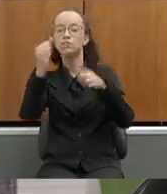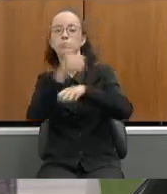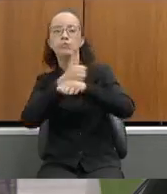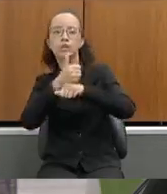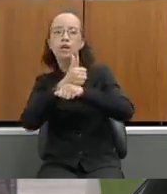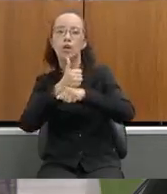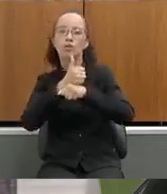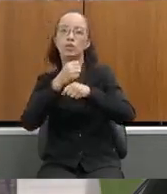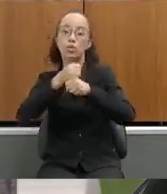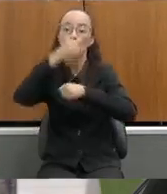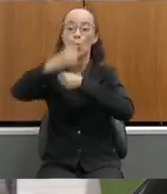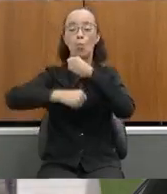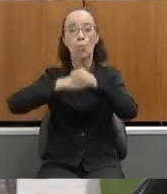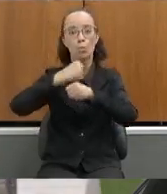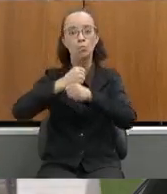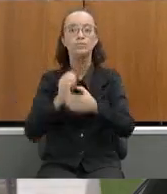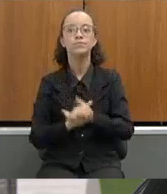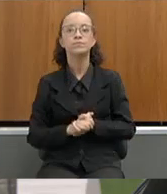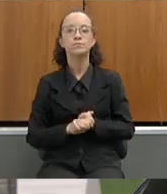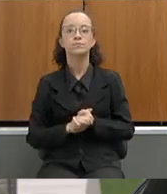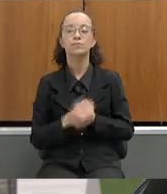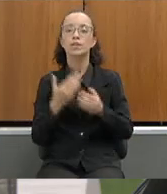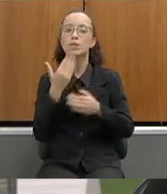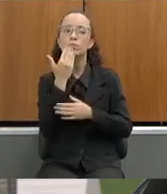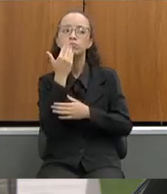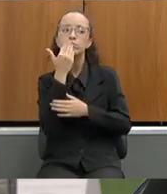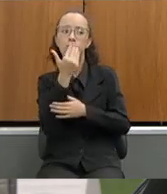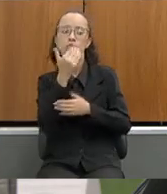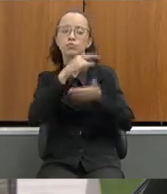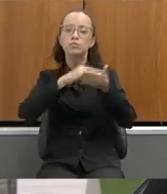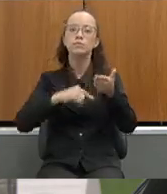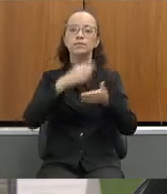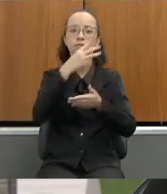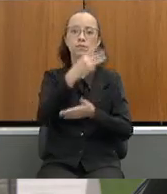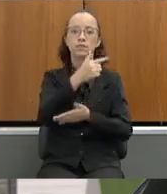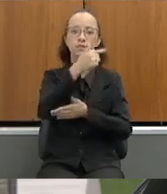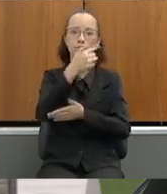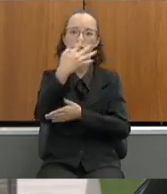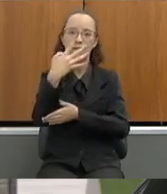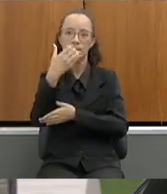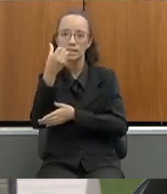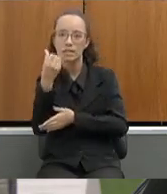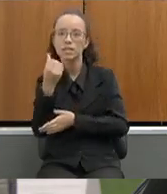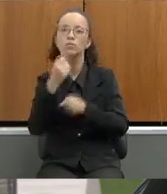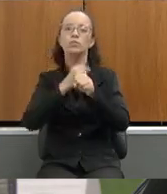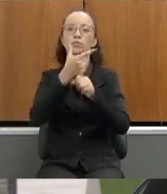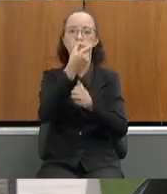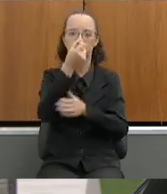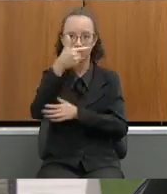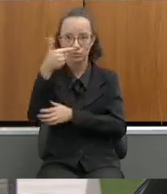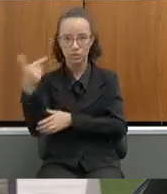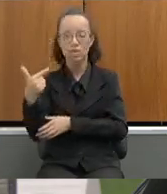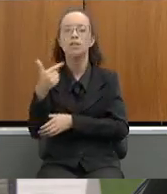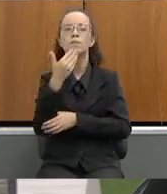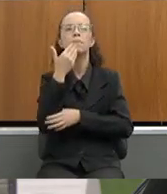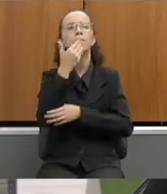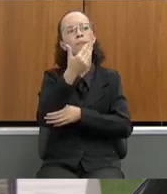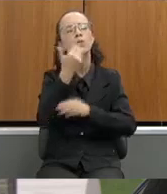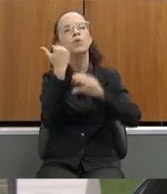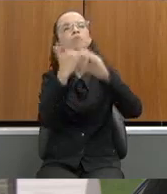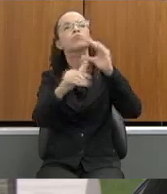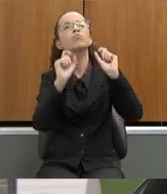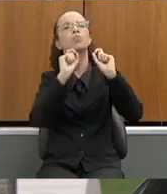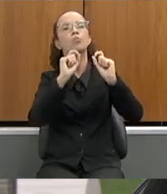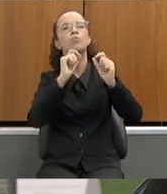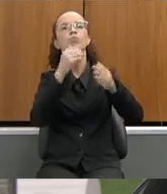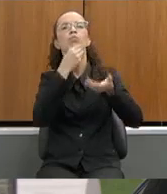de 2023 requerimento de comissão 3.746 de 2022 requer que seja encaminhada